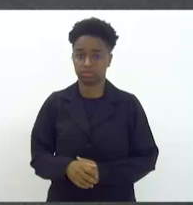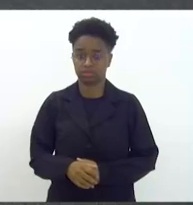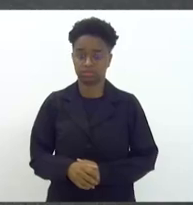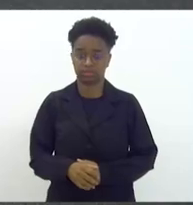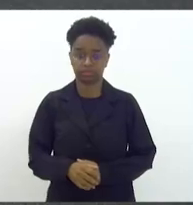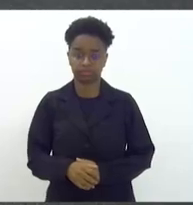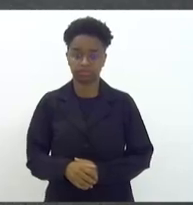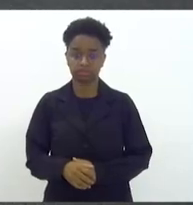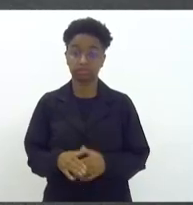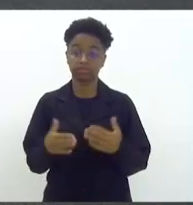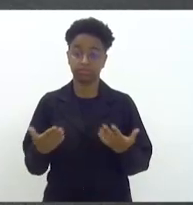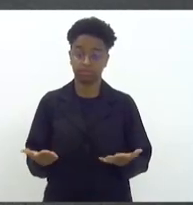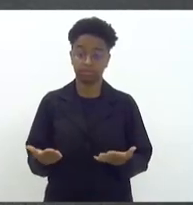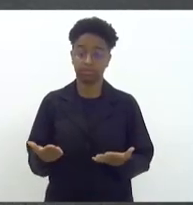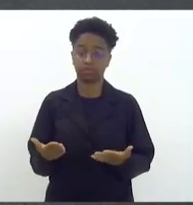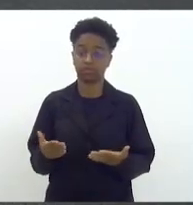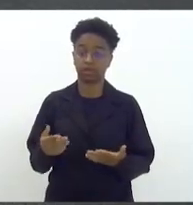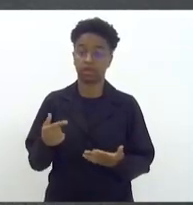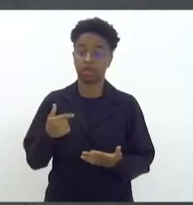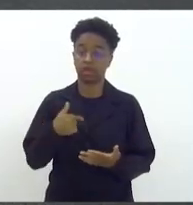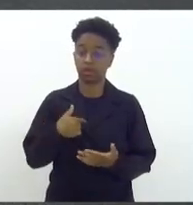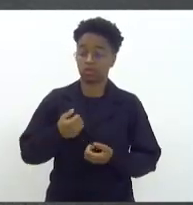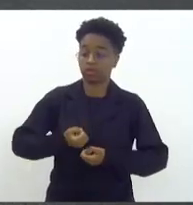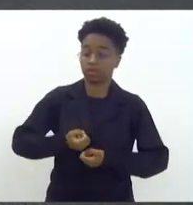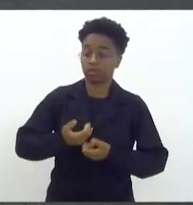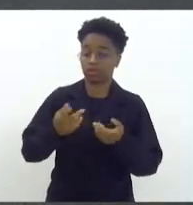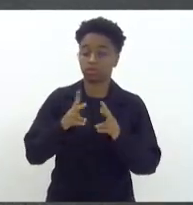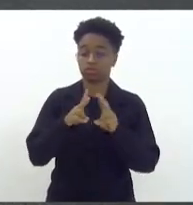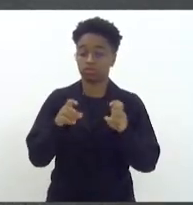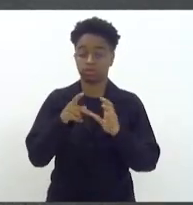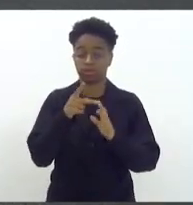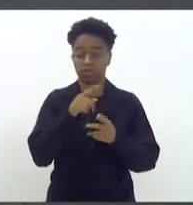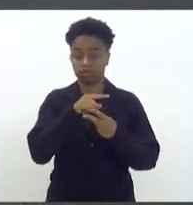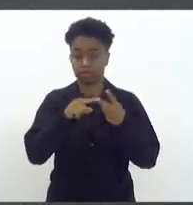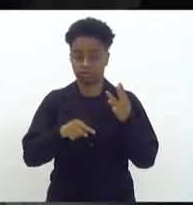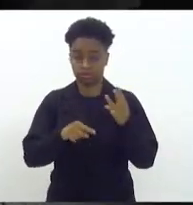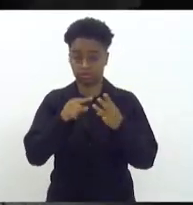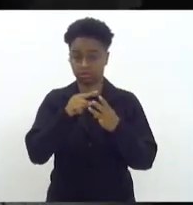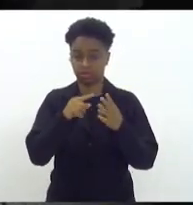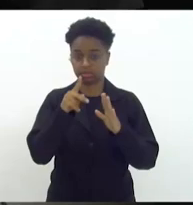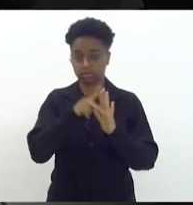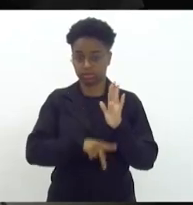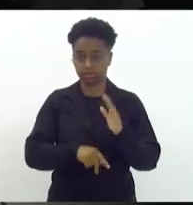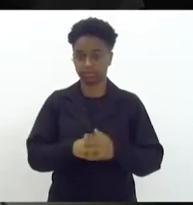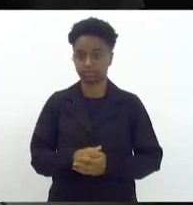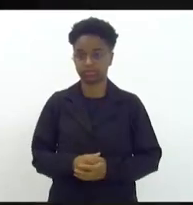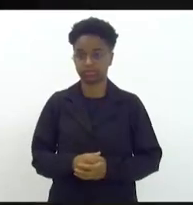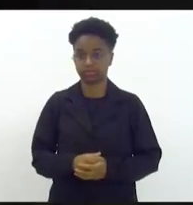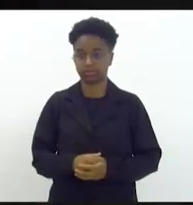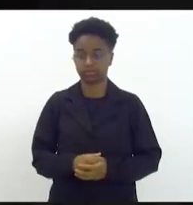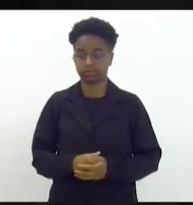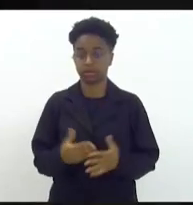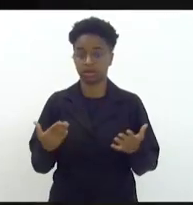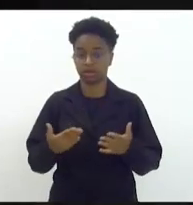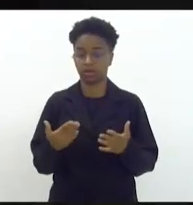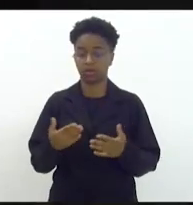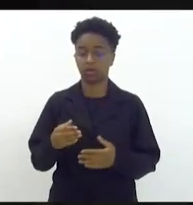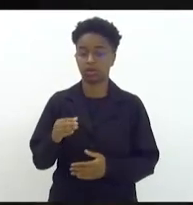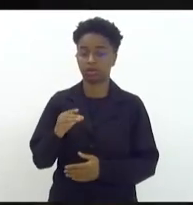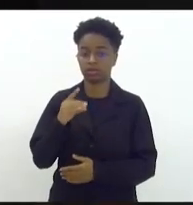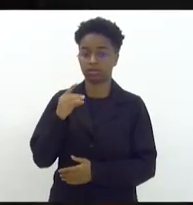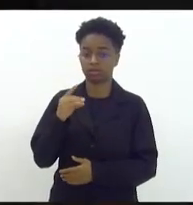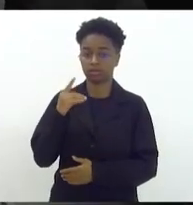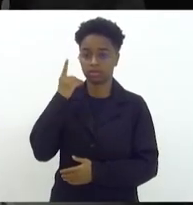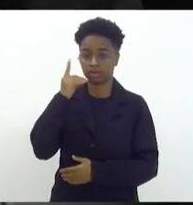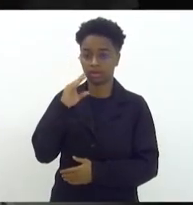pagas. Portanto, está aqui o meu depoimento sobre os três projetos. Presidente... Próximo deputado, Carlos Caiado.